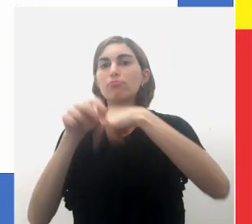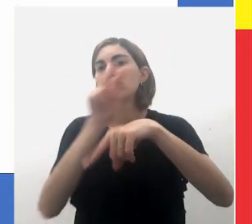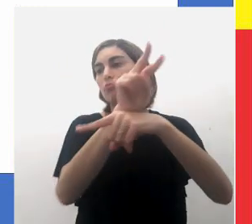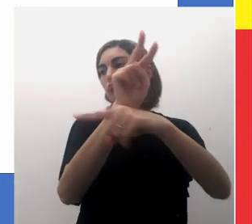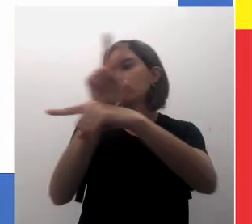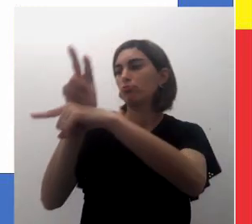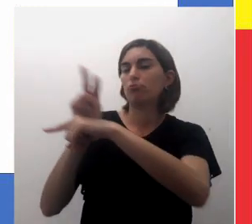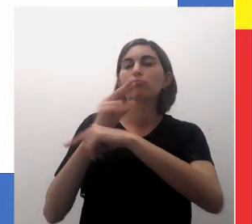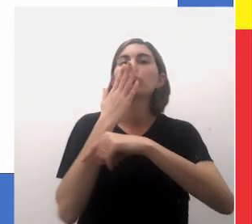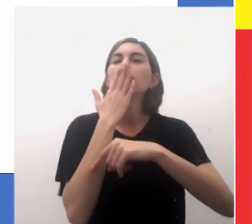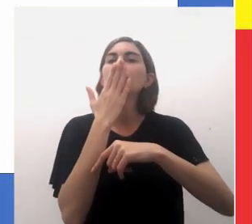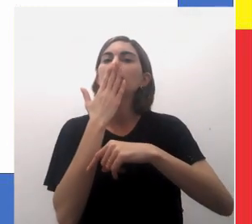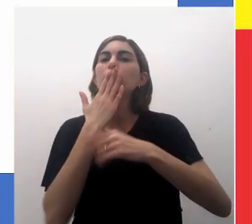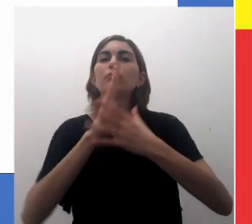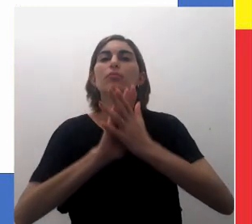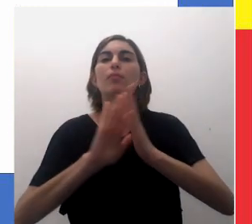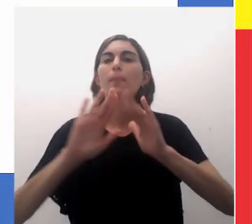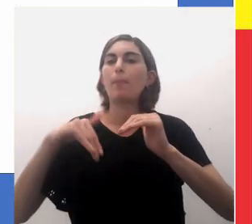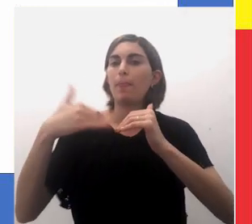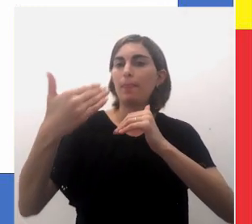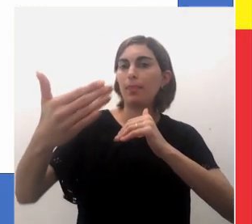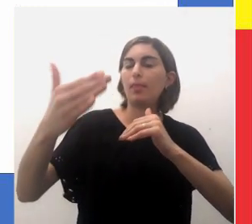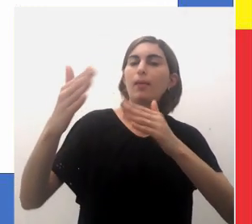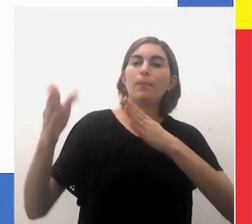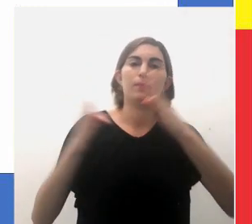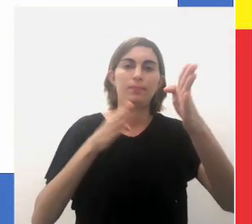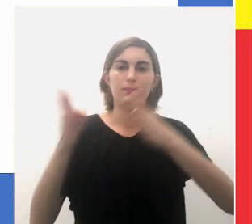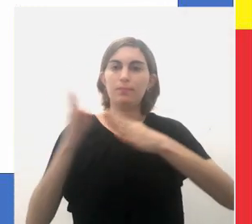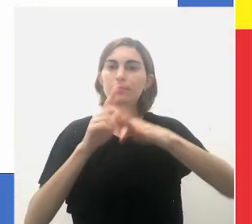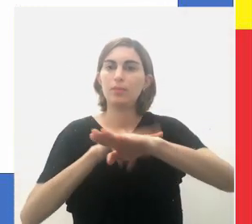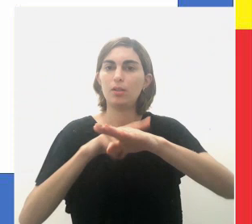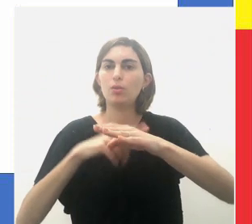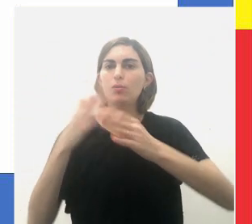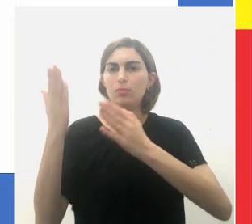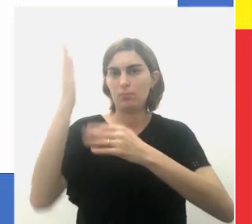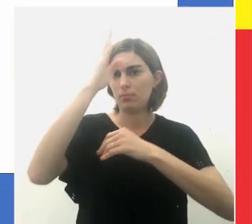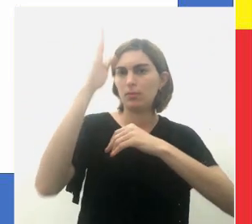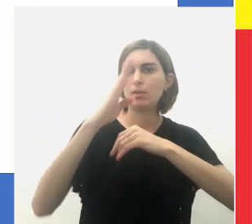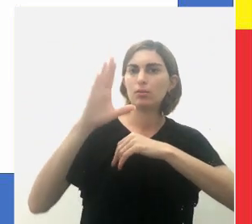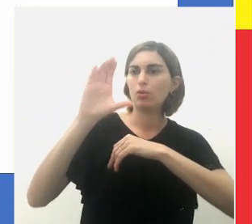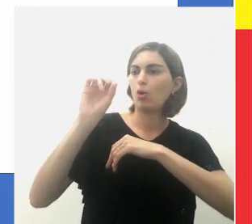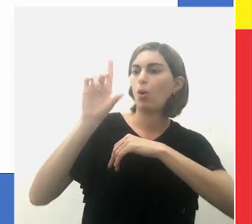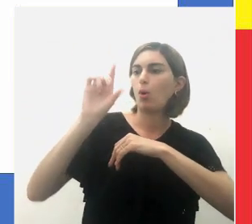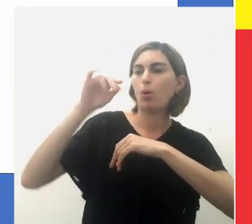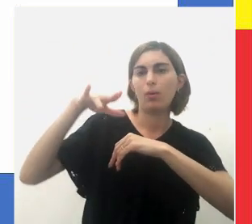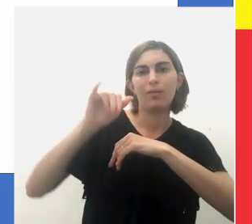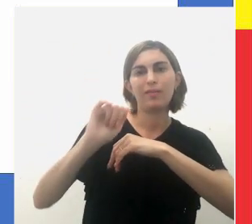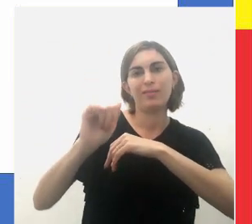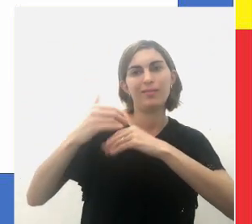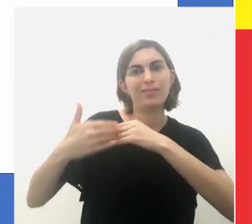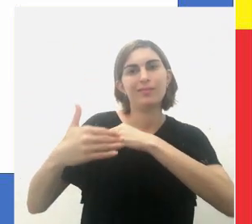salvaguardar os índios desde o período do Brasil-colônia por meio da